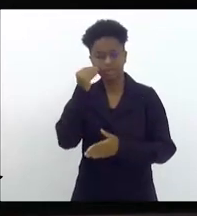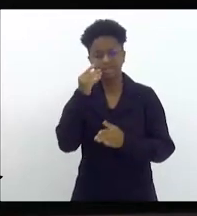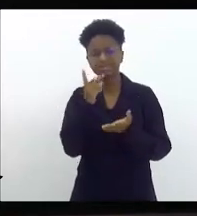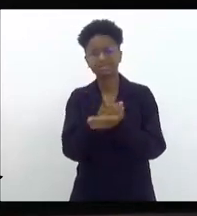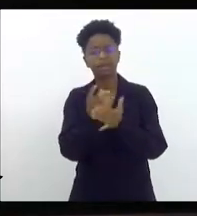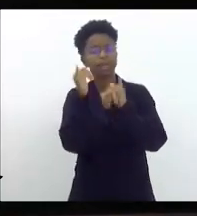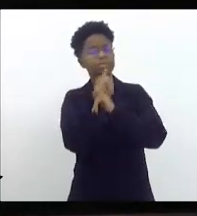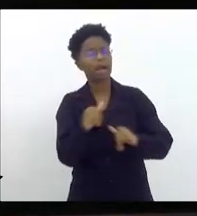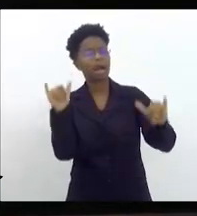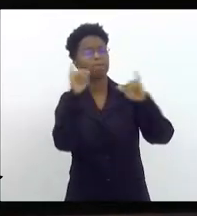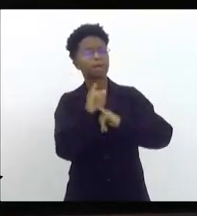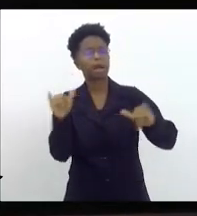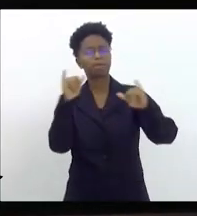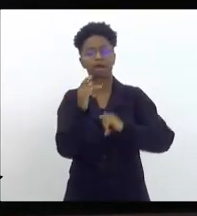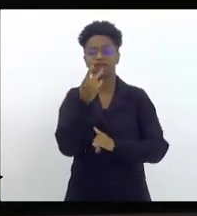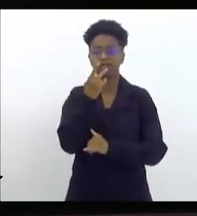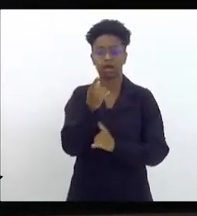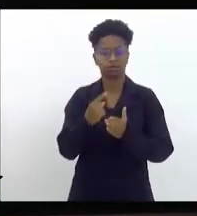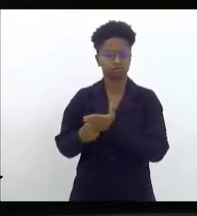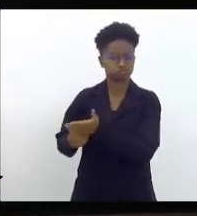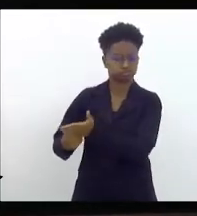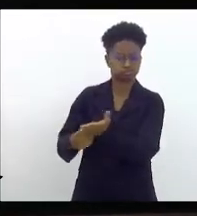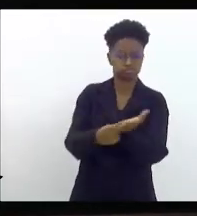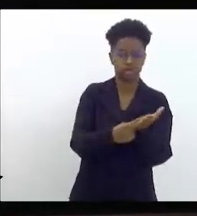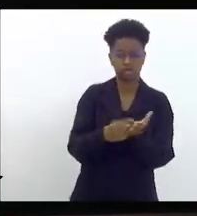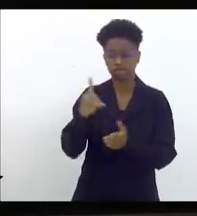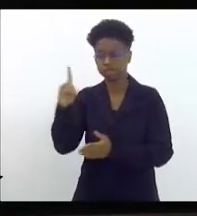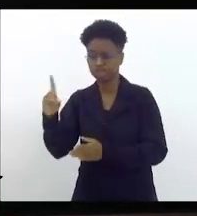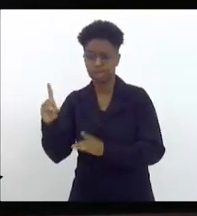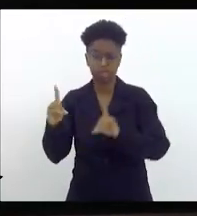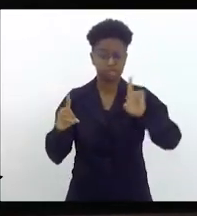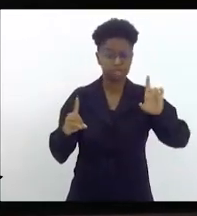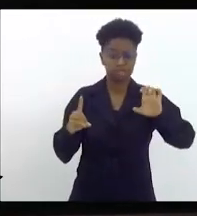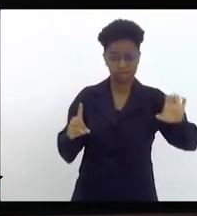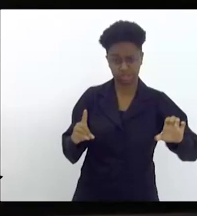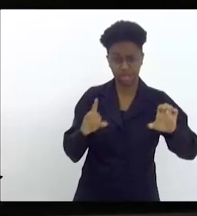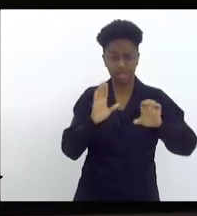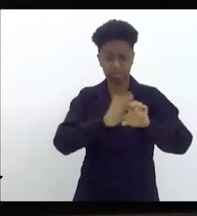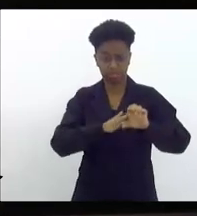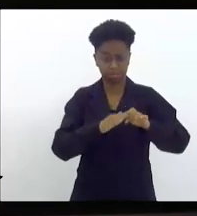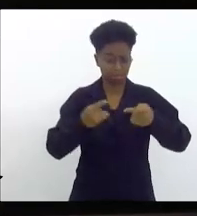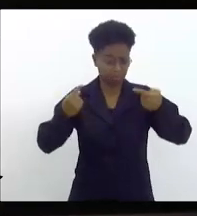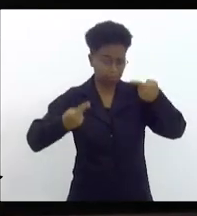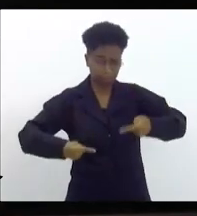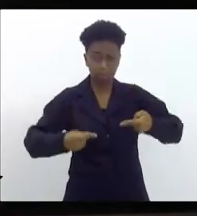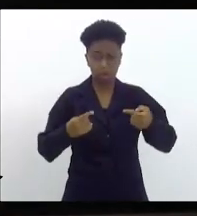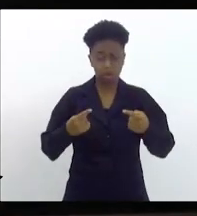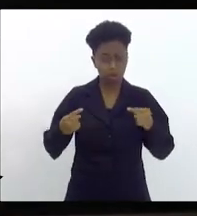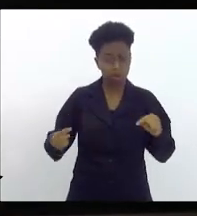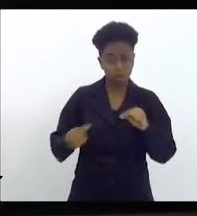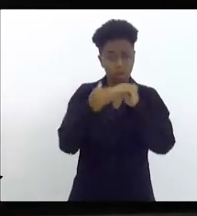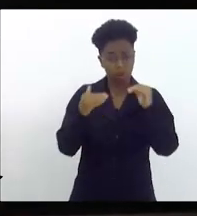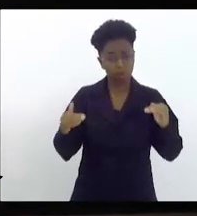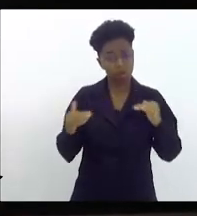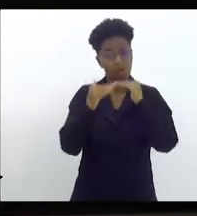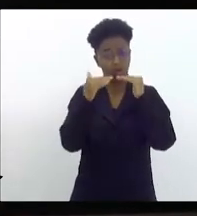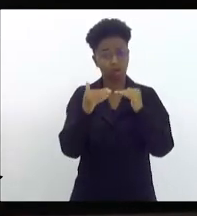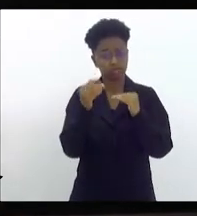dizendo que houve um grande consenso, tanto da direita quanto da esquerda, para que se pudesse aprovar